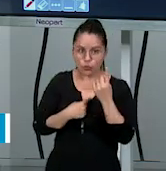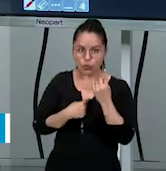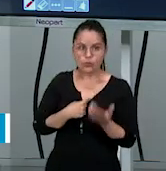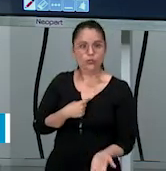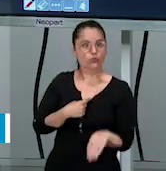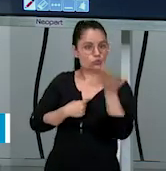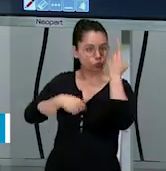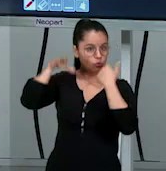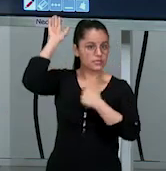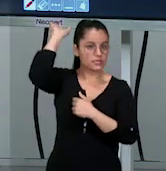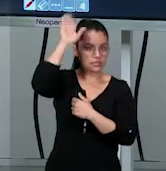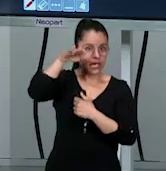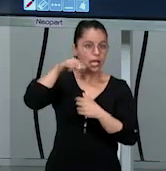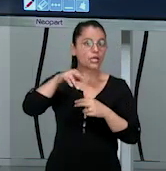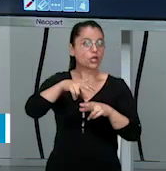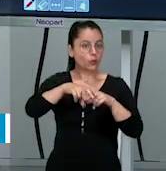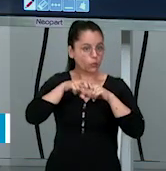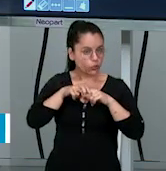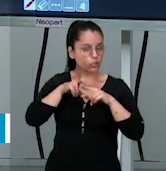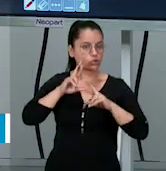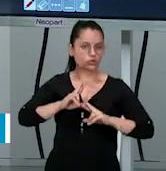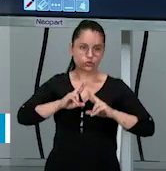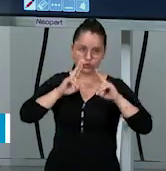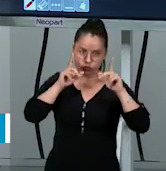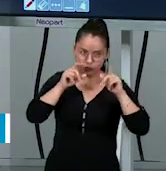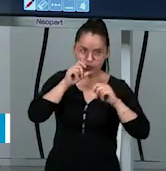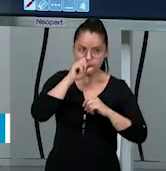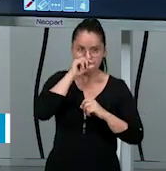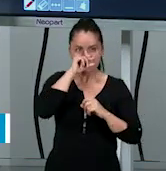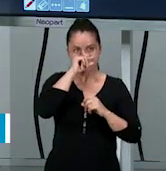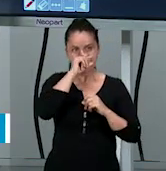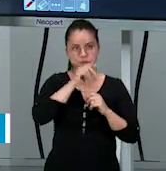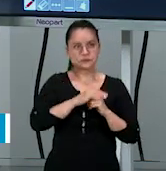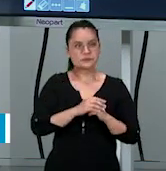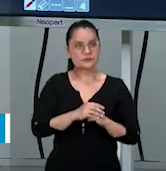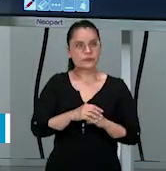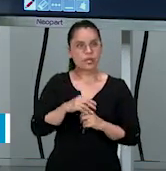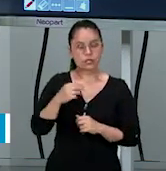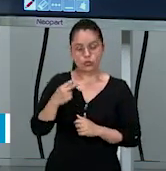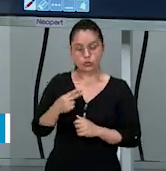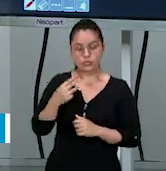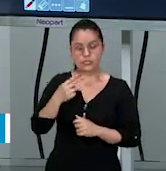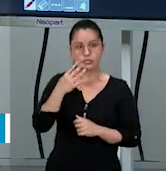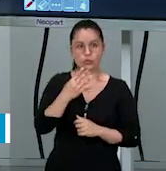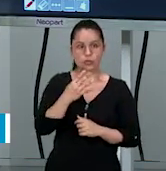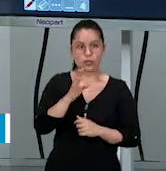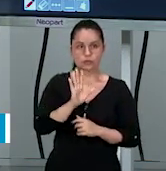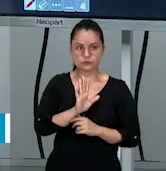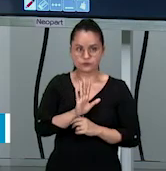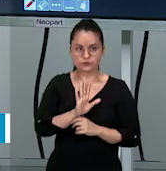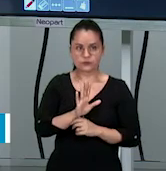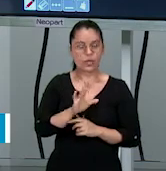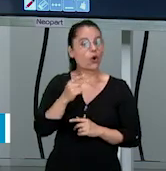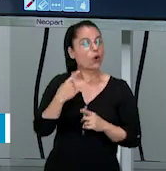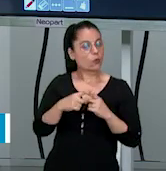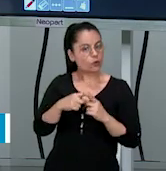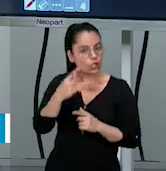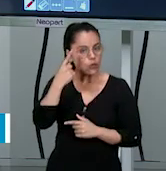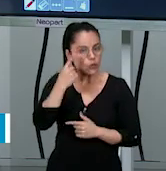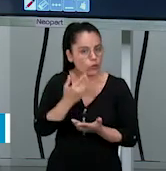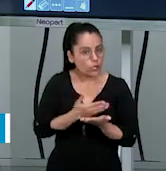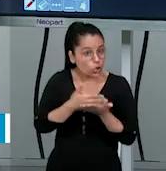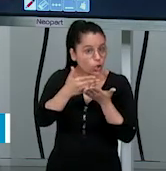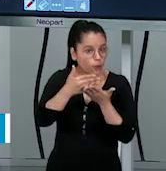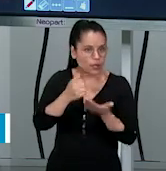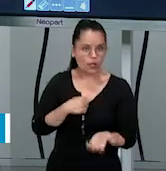Por isso que ela é diferente, tá vendo? Aqui tem uma sequência numérica lógica, 2, 3 e 4, e aqui não é lógica. É pra destacar que o 1 é a